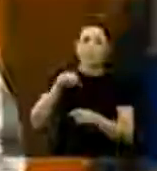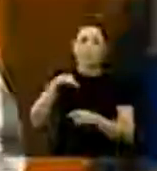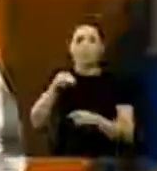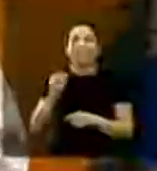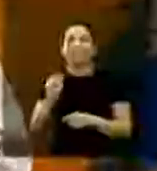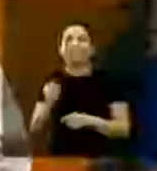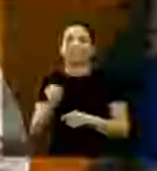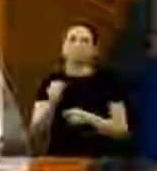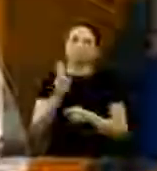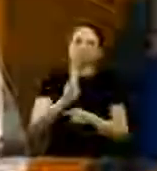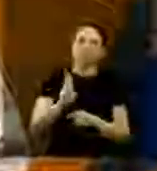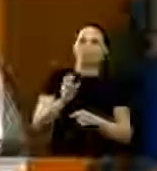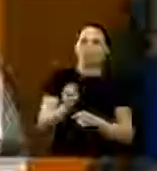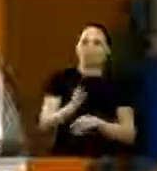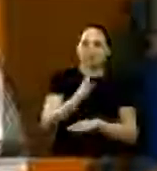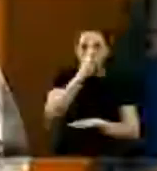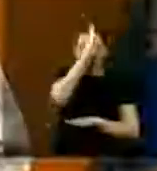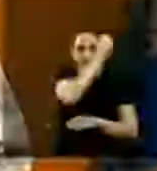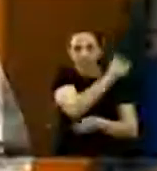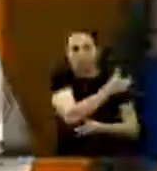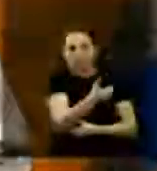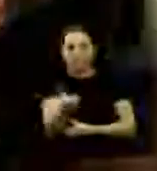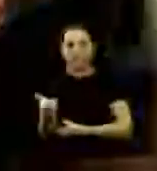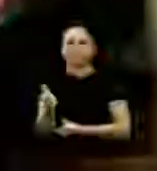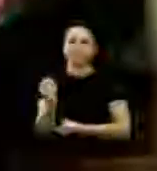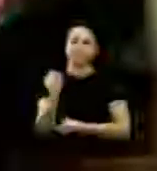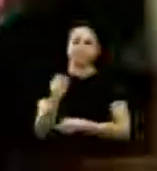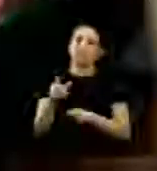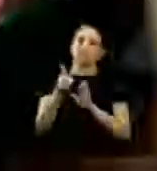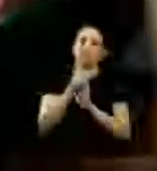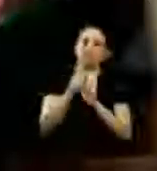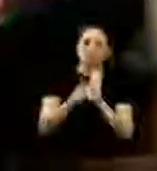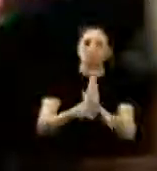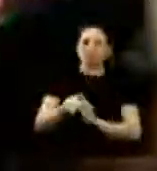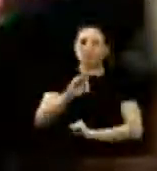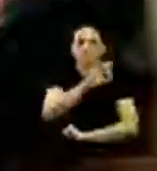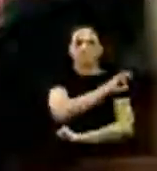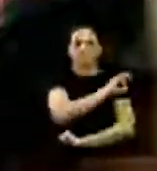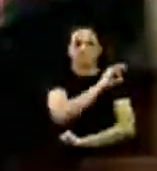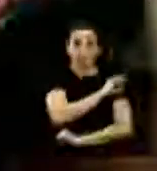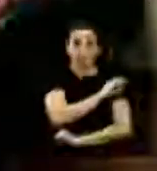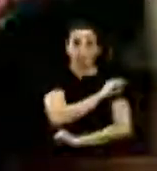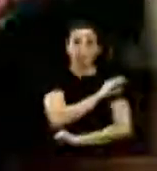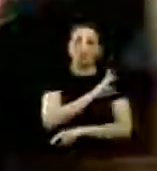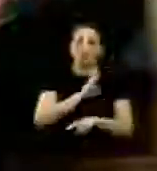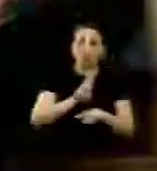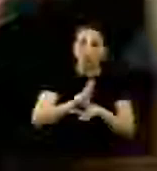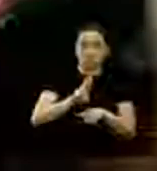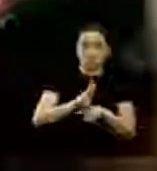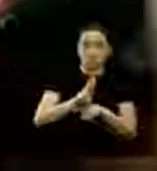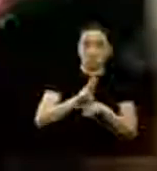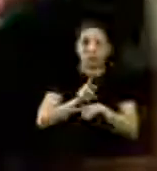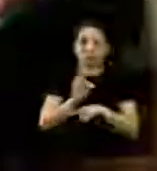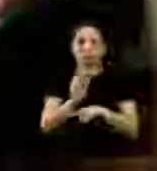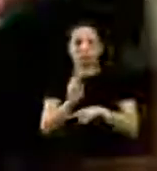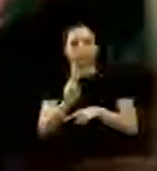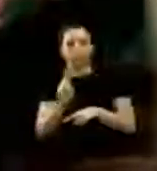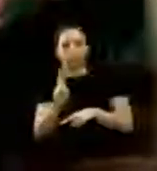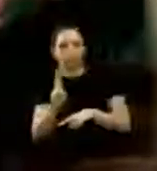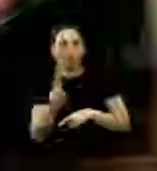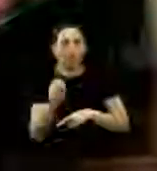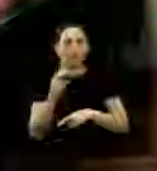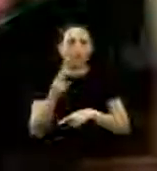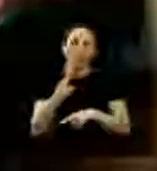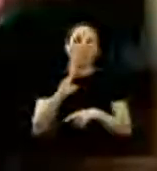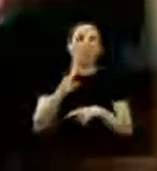a incêndio para o corpo de bombeiros. O projeto da Prefeitura define que cuidador, tutor ou criador de animais que não agir